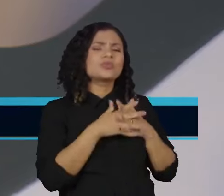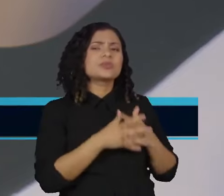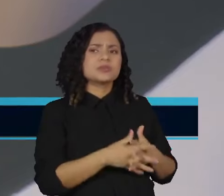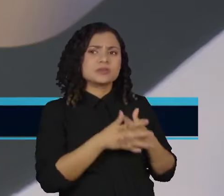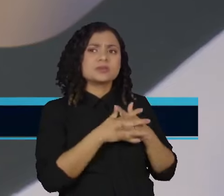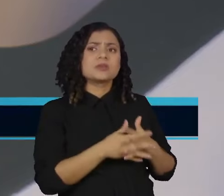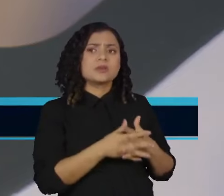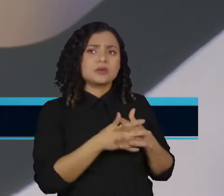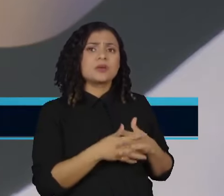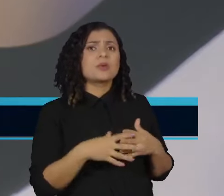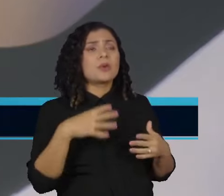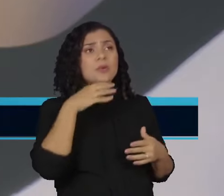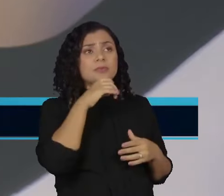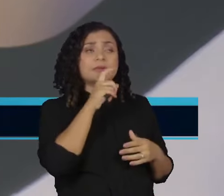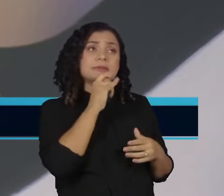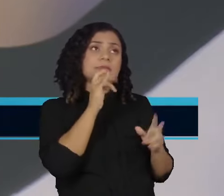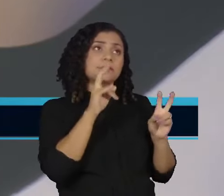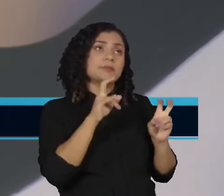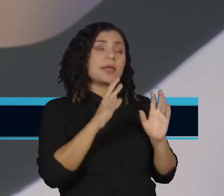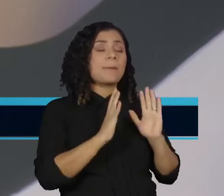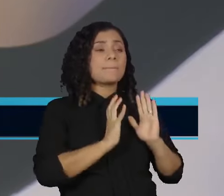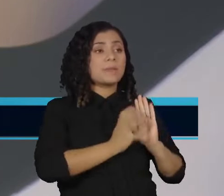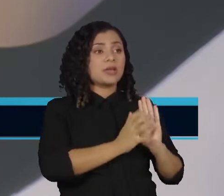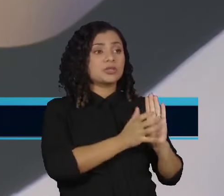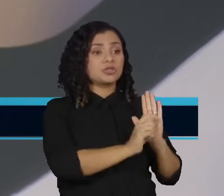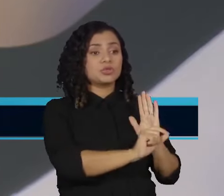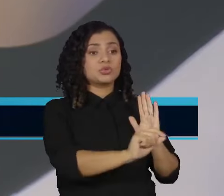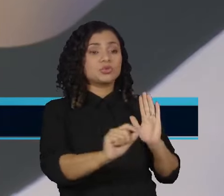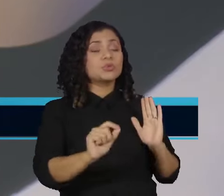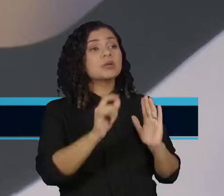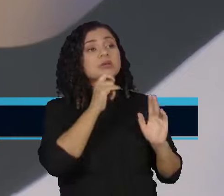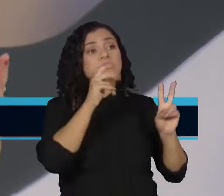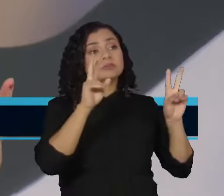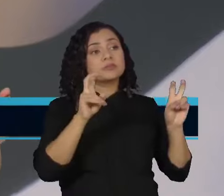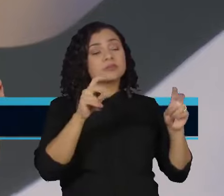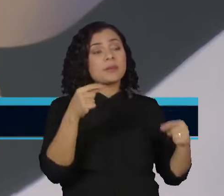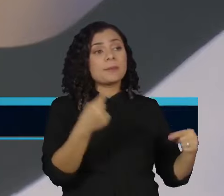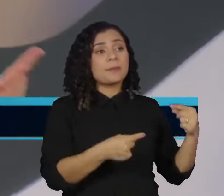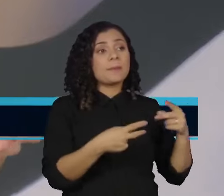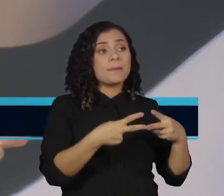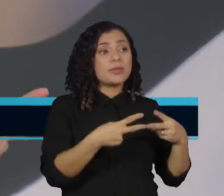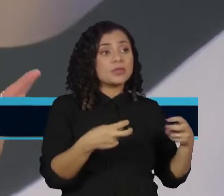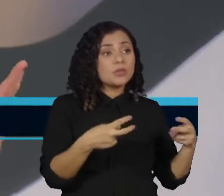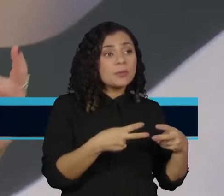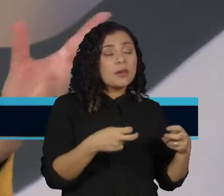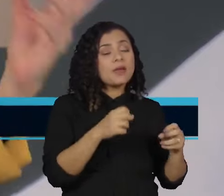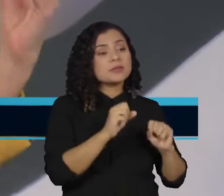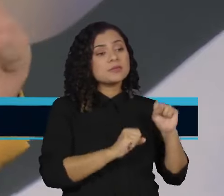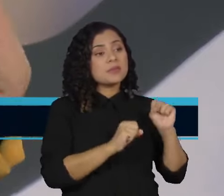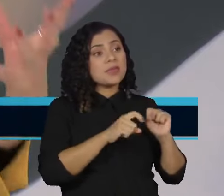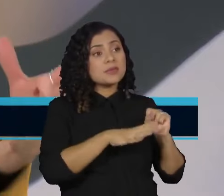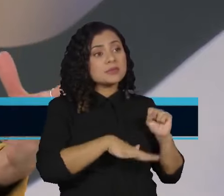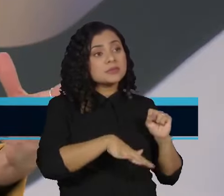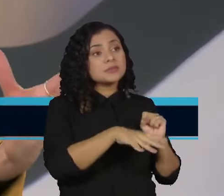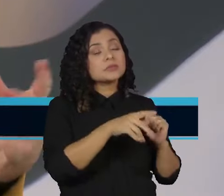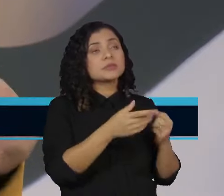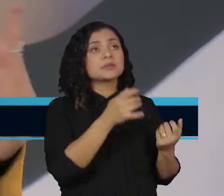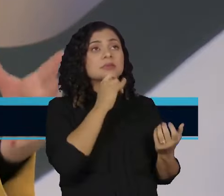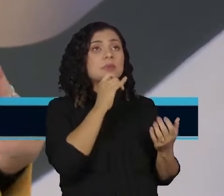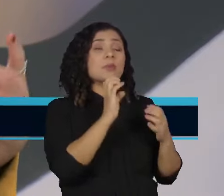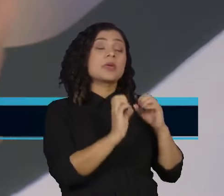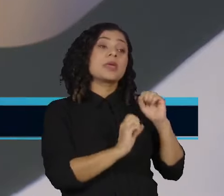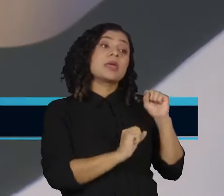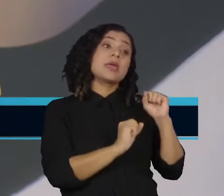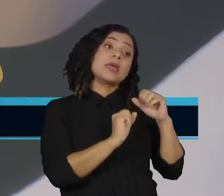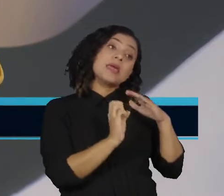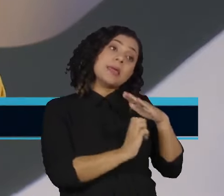acho que para o partido, ou para as pessoas em geral, quando discutem Petrobras e falam de uma empresa estatal, pensam em uma empresa estatal, uma